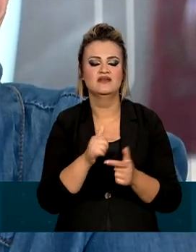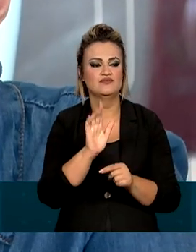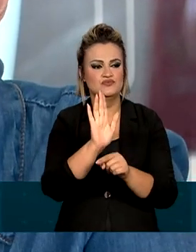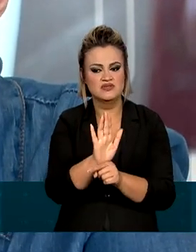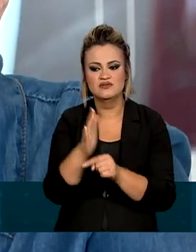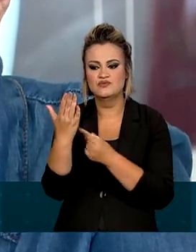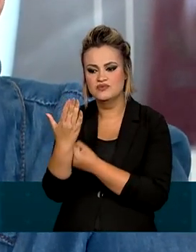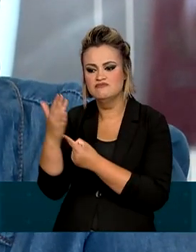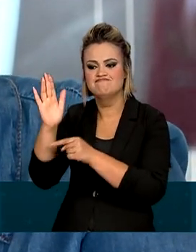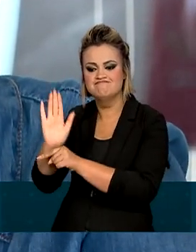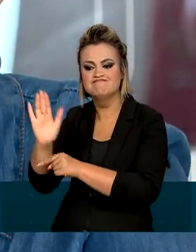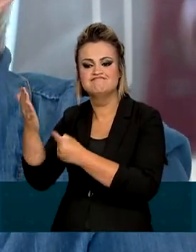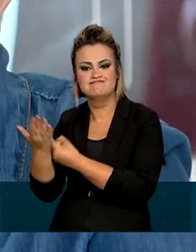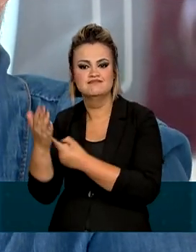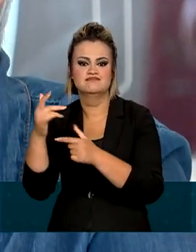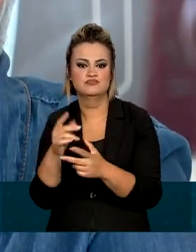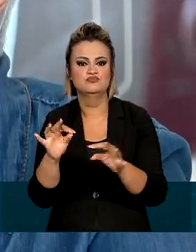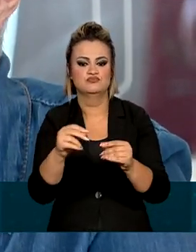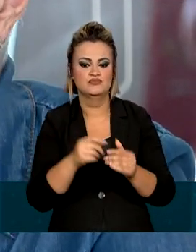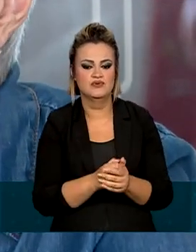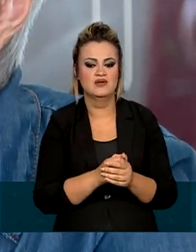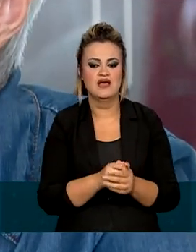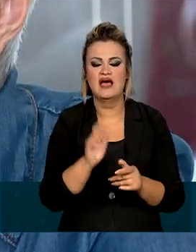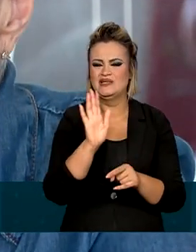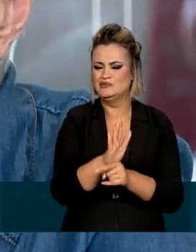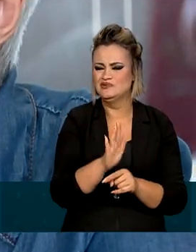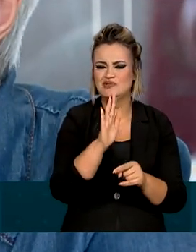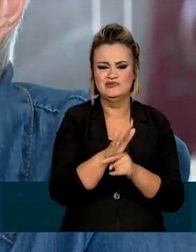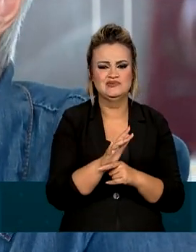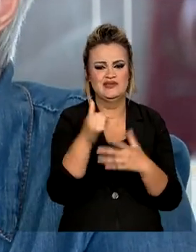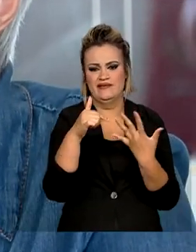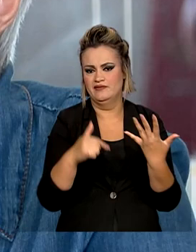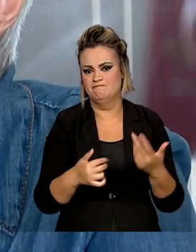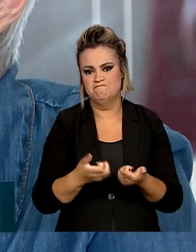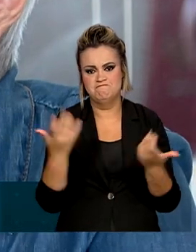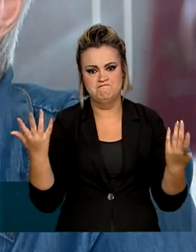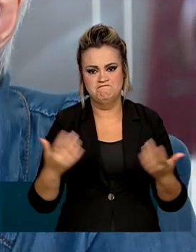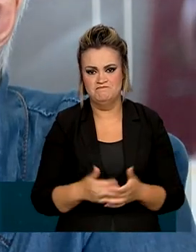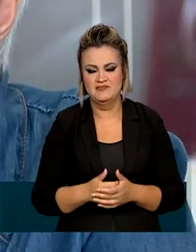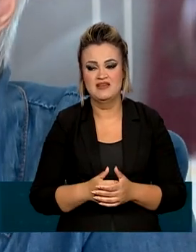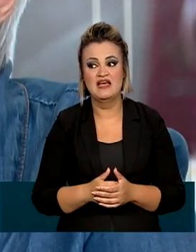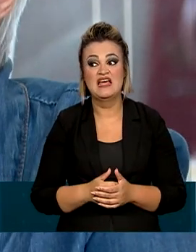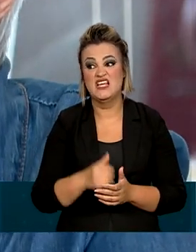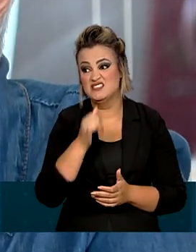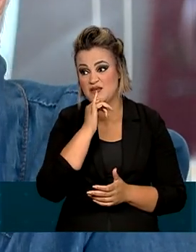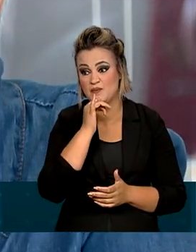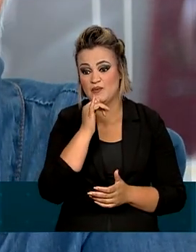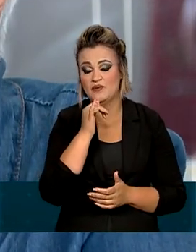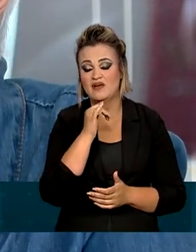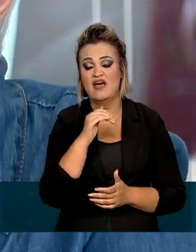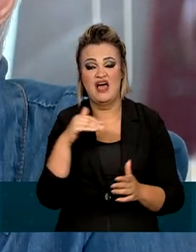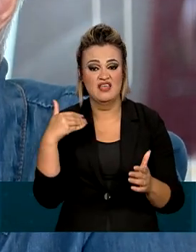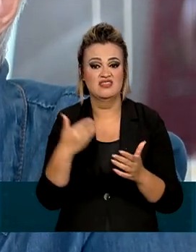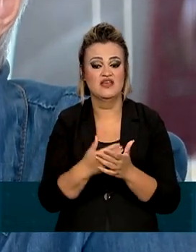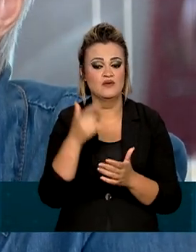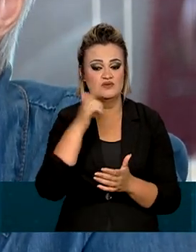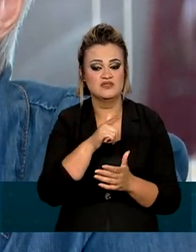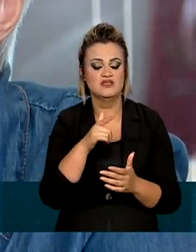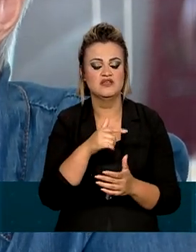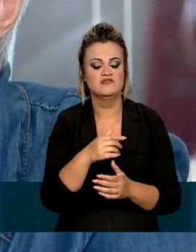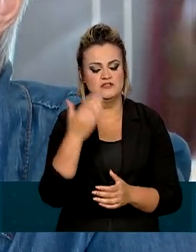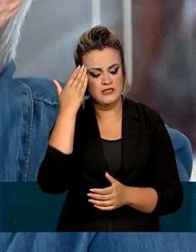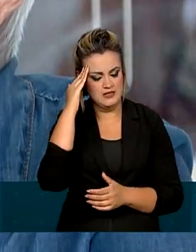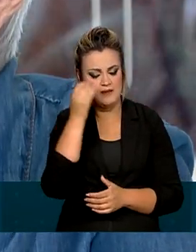cuidar de tudo, assistência em todos os sentidos, até conseguir saírem daqui